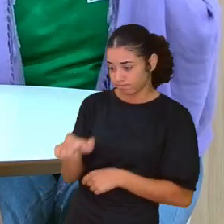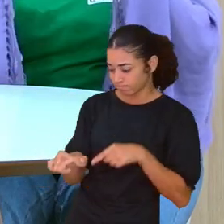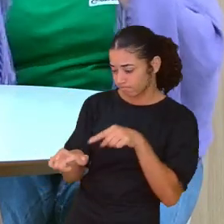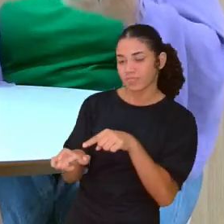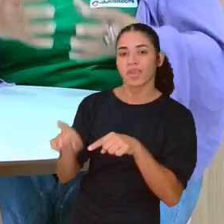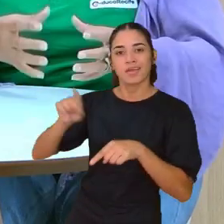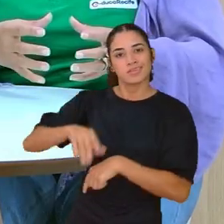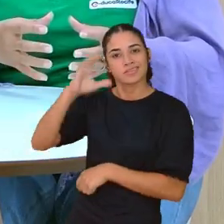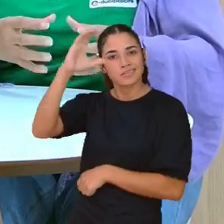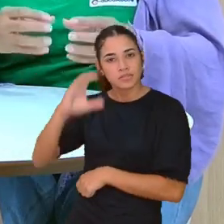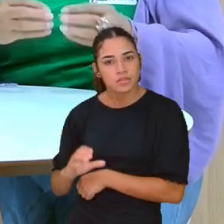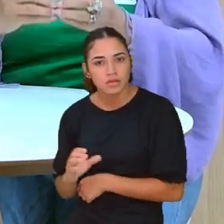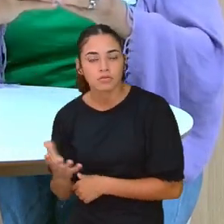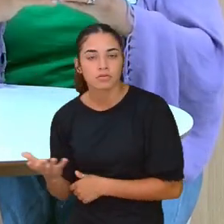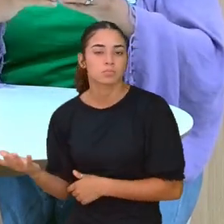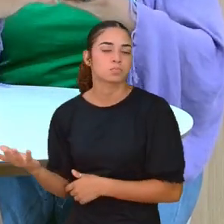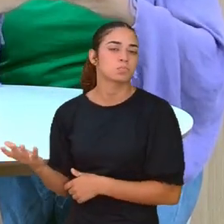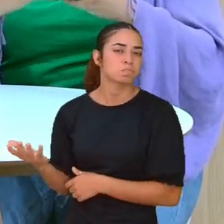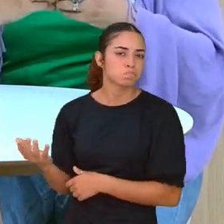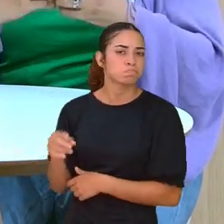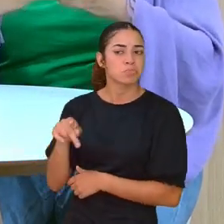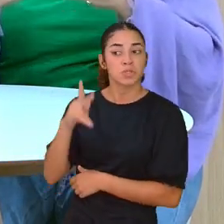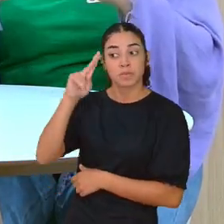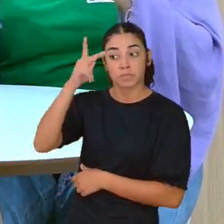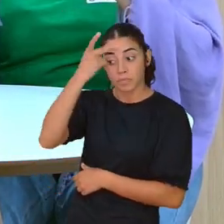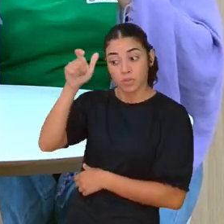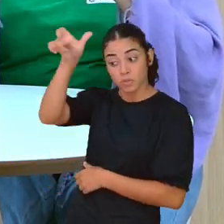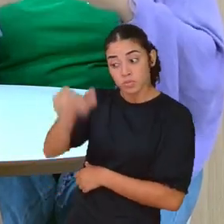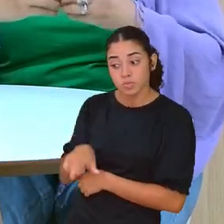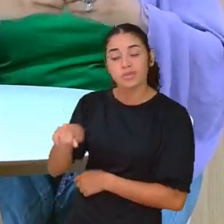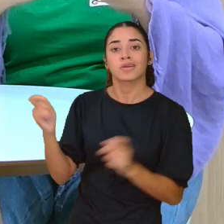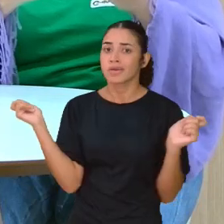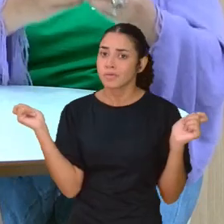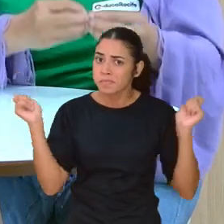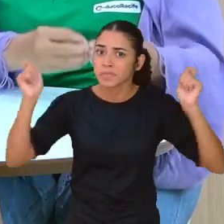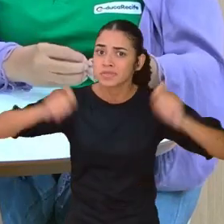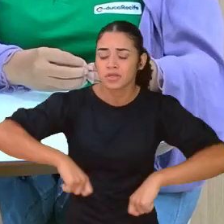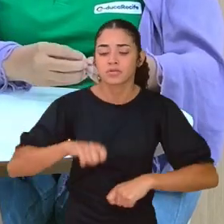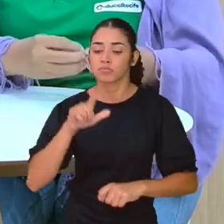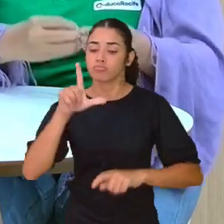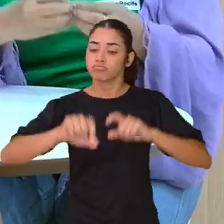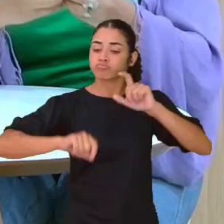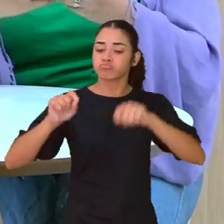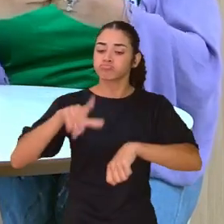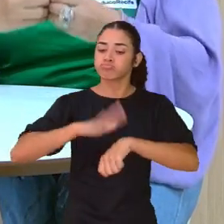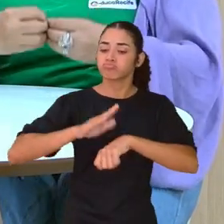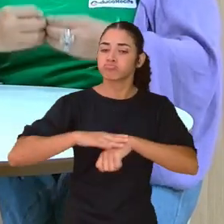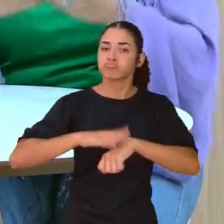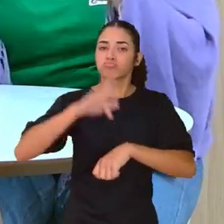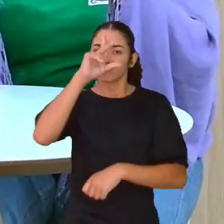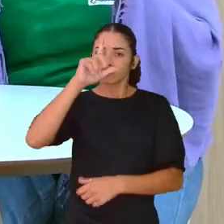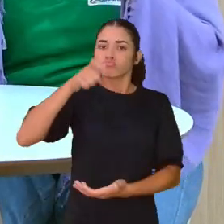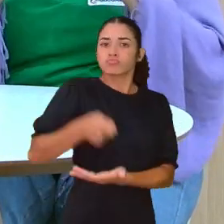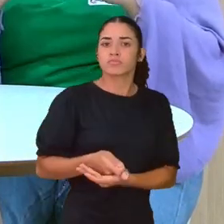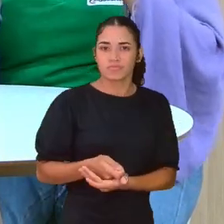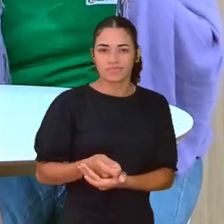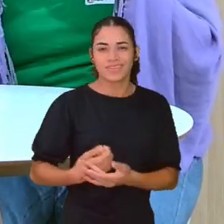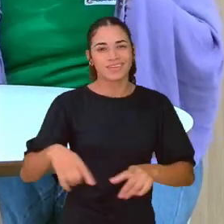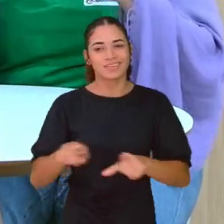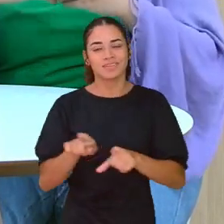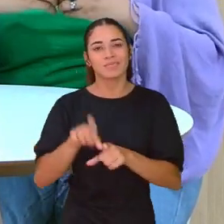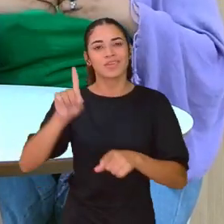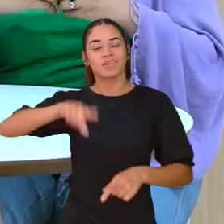cidadão, né? O ser humano com capacidade de escolha e o ser humano com